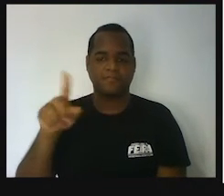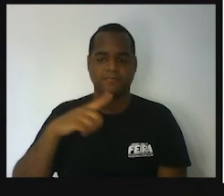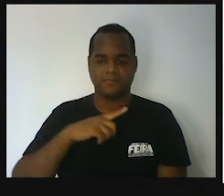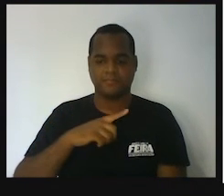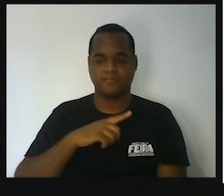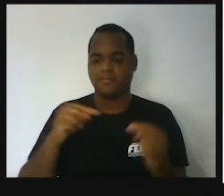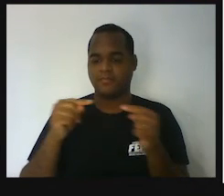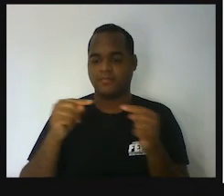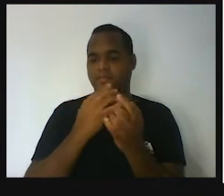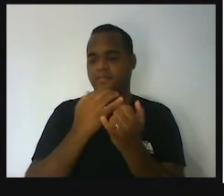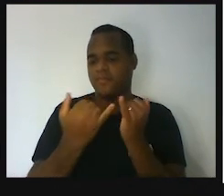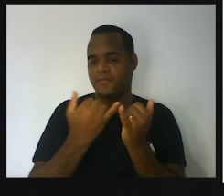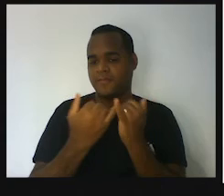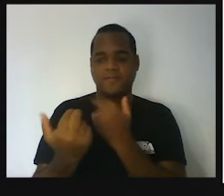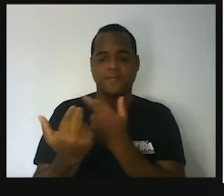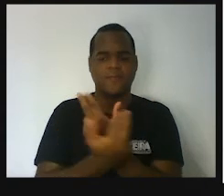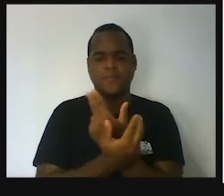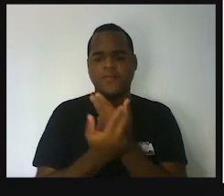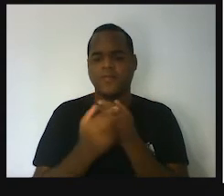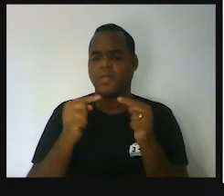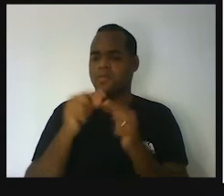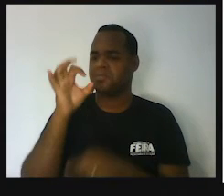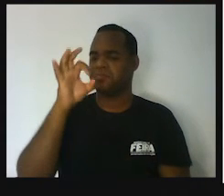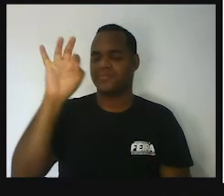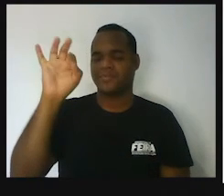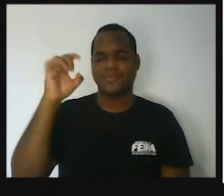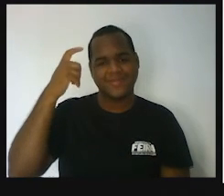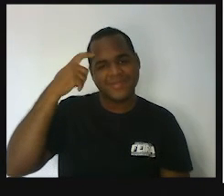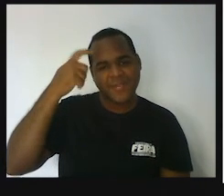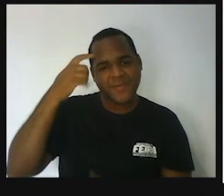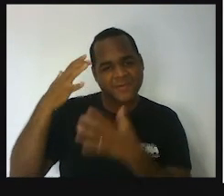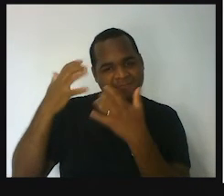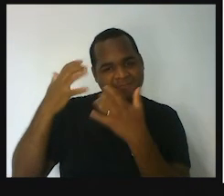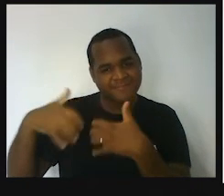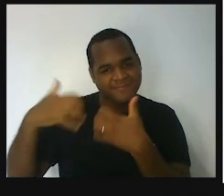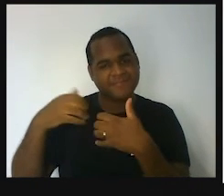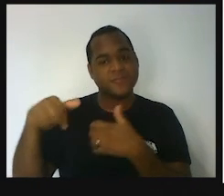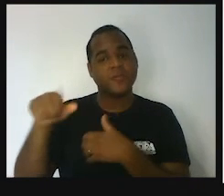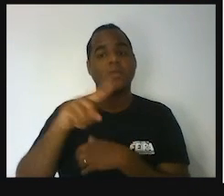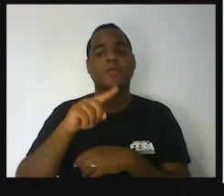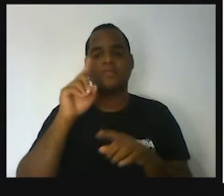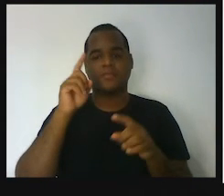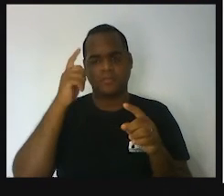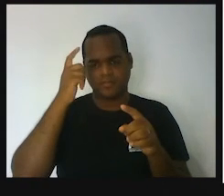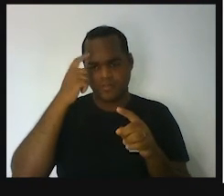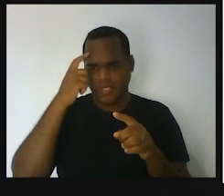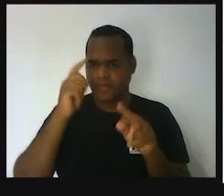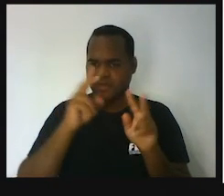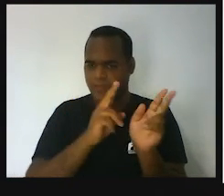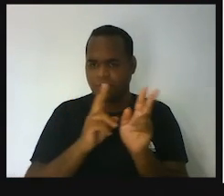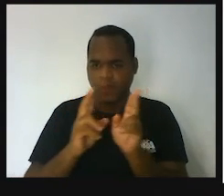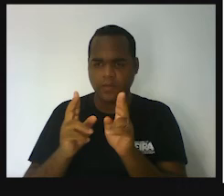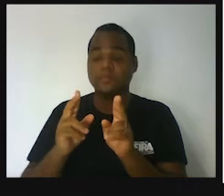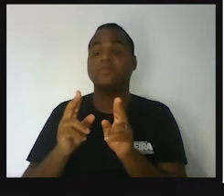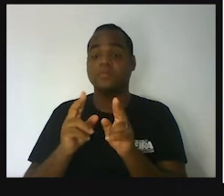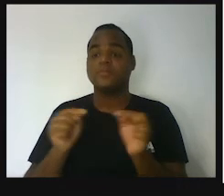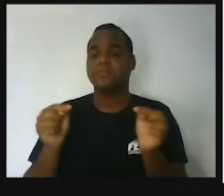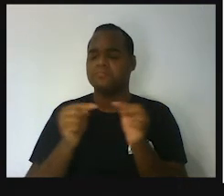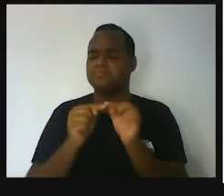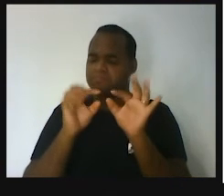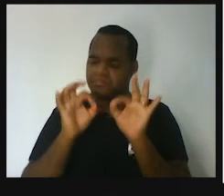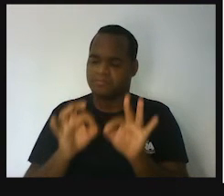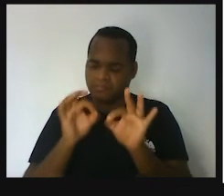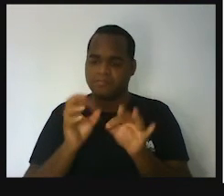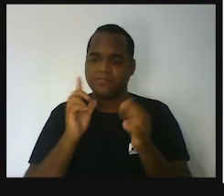igualdade, Ótimo raciocínio. Se você pensou dessa forma, você raciocinou direitinho.